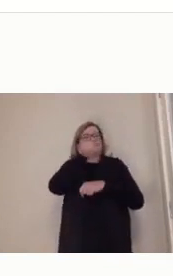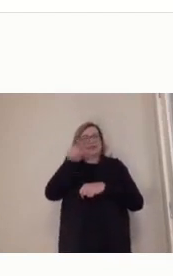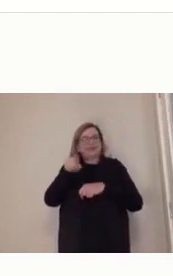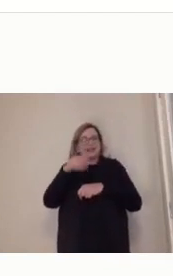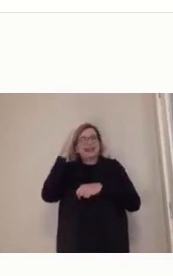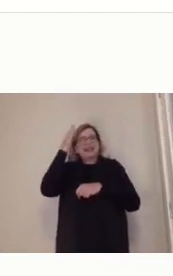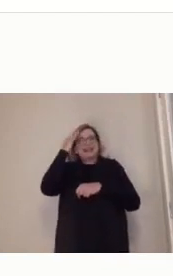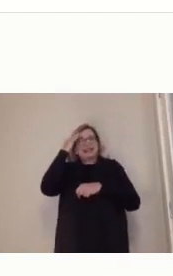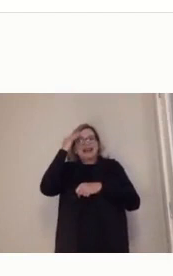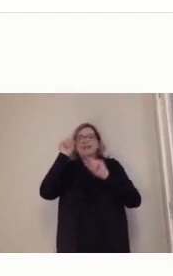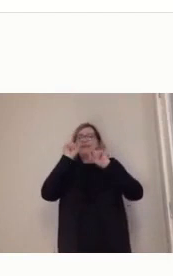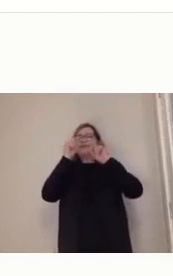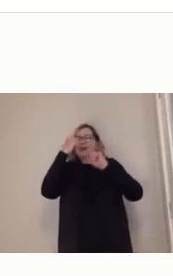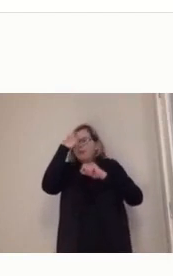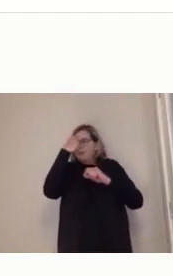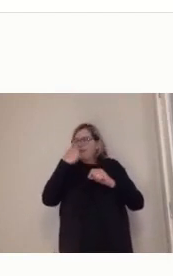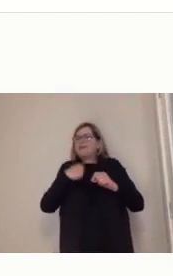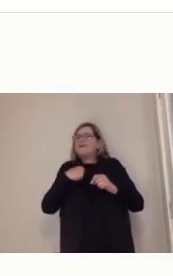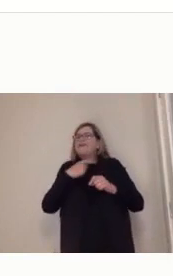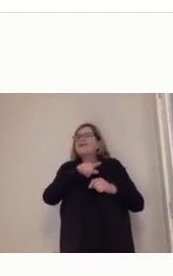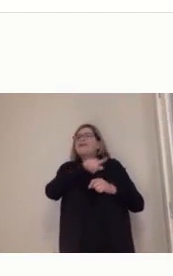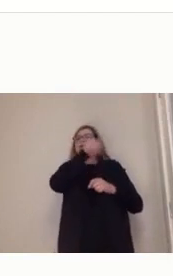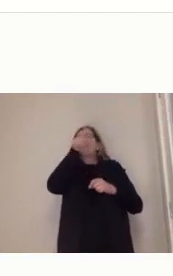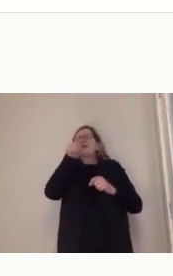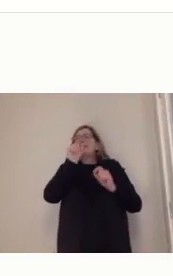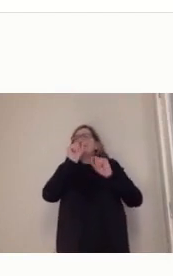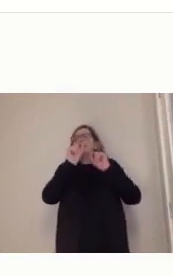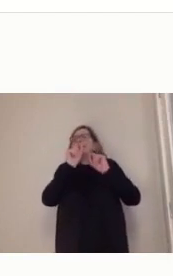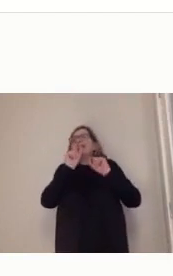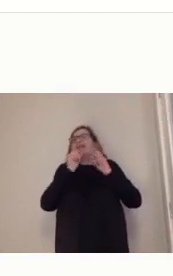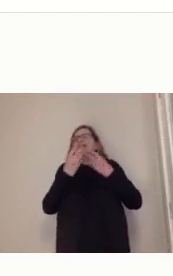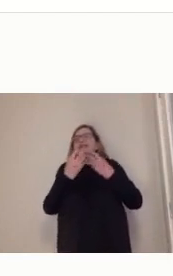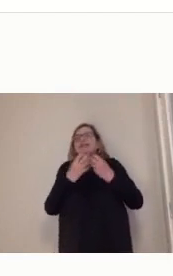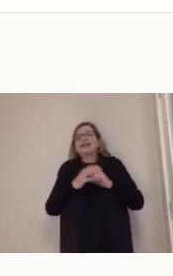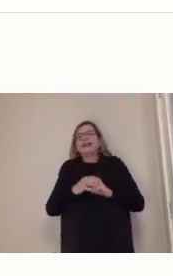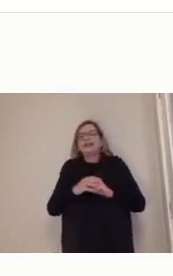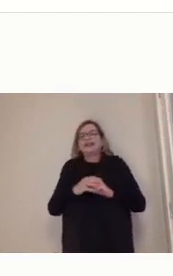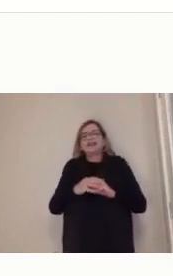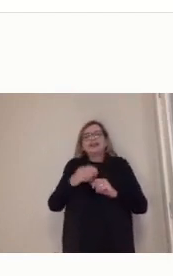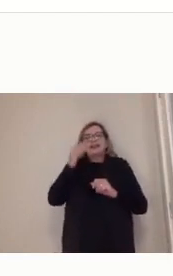coisas, né? E é com essa web que a gente ouviu, avançou, por exemplo,